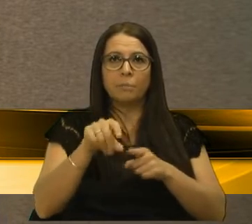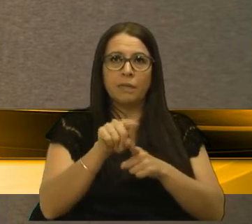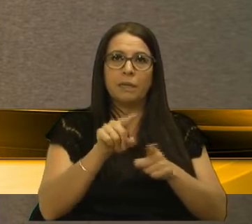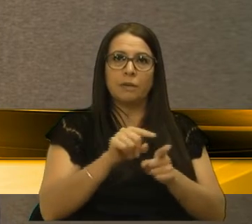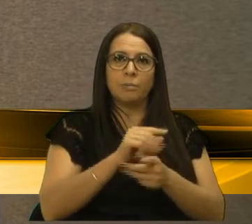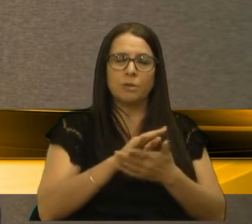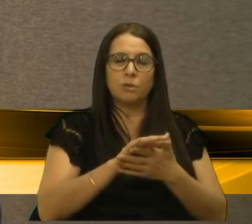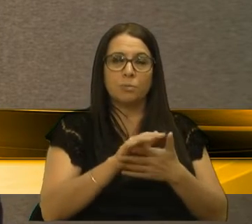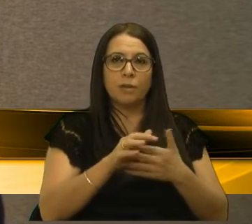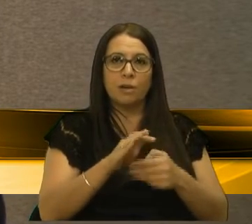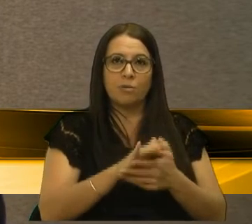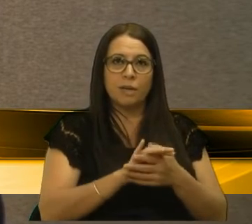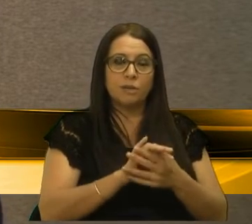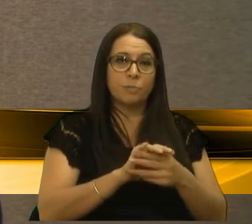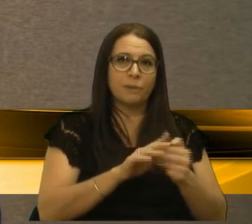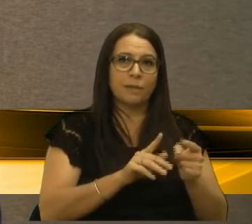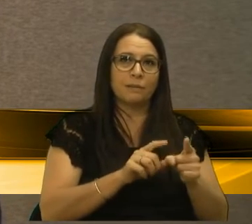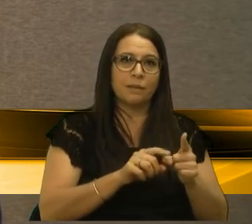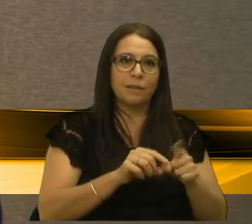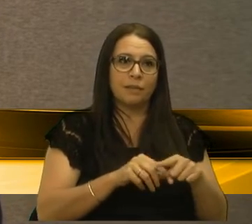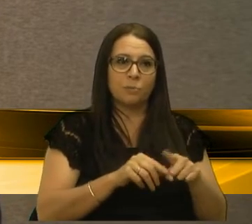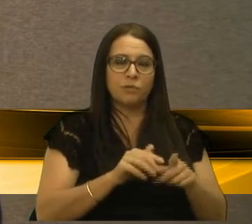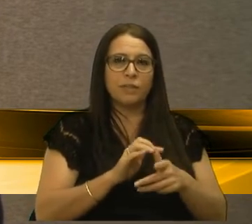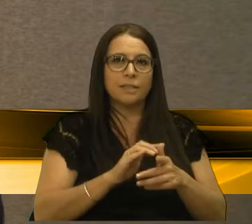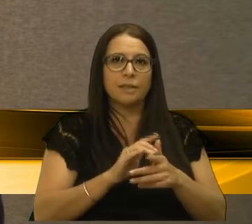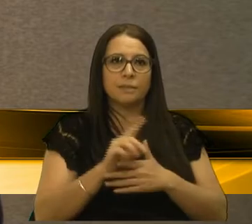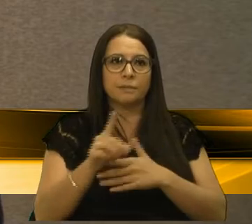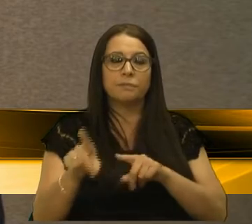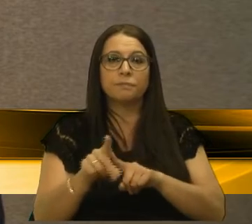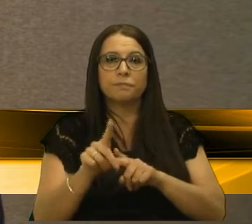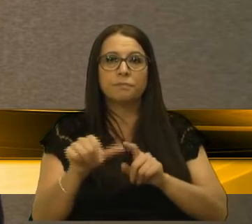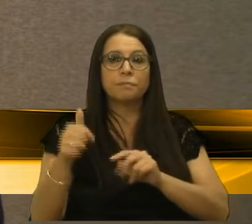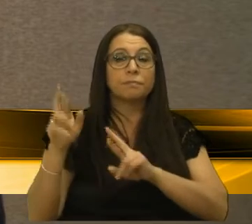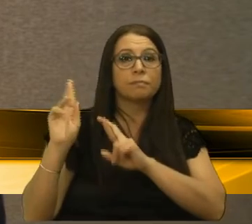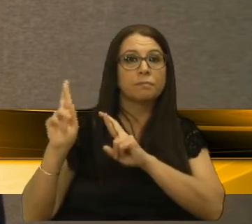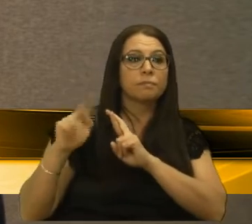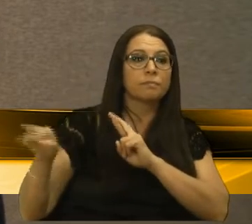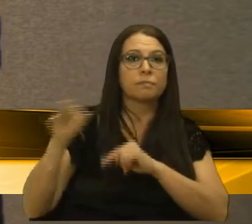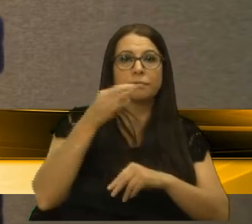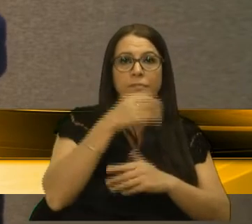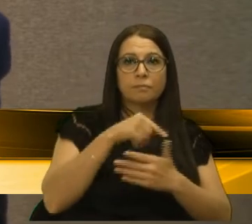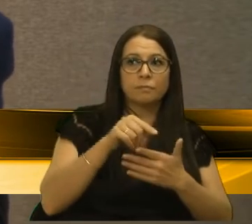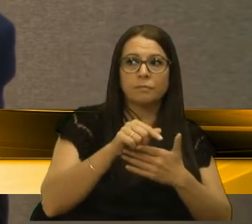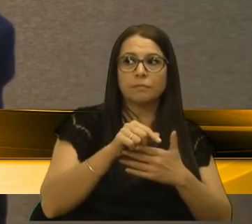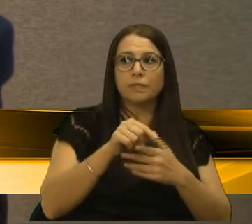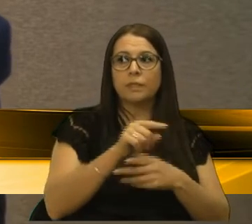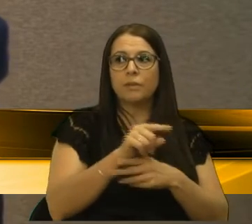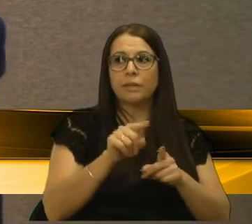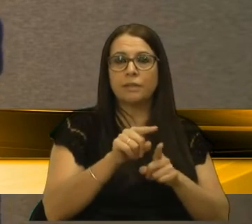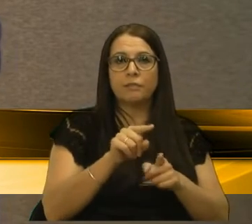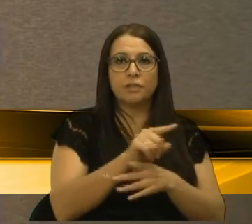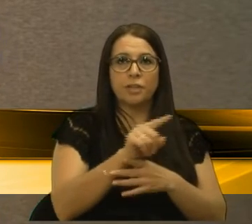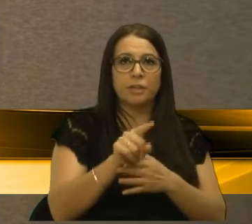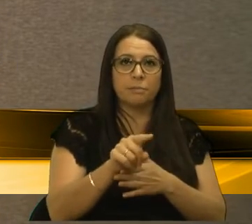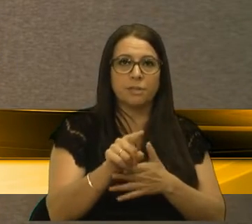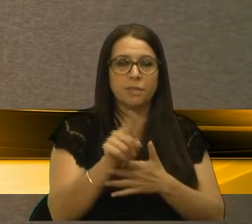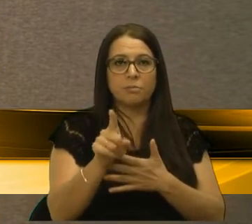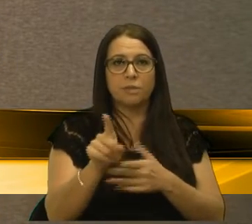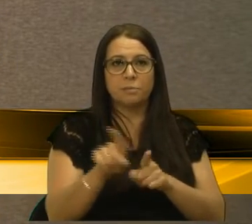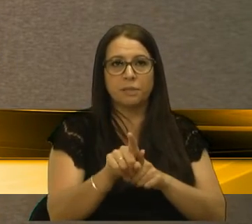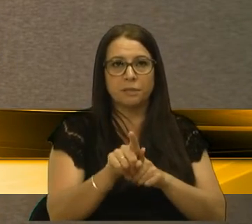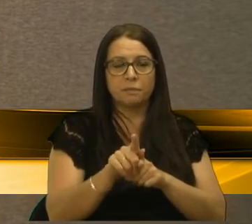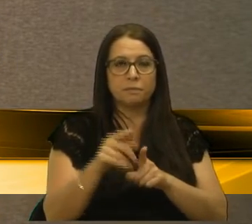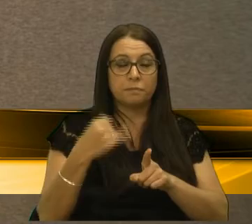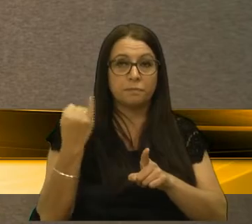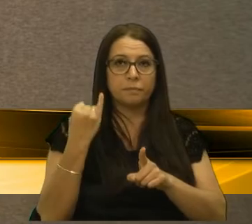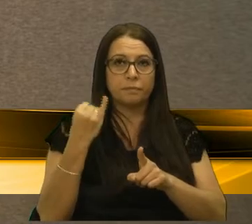trazendo seguramente muitos, muitos torcedores para Caxias. E a última vez que o Grêmio veio jogar aqui uma partida importante